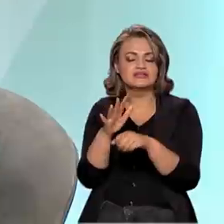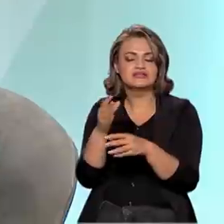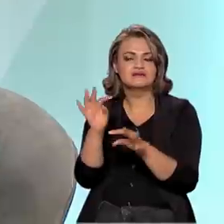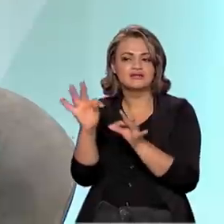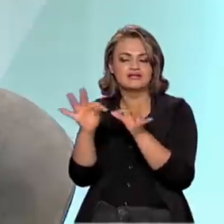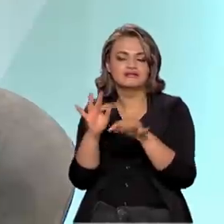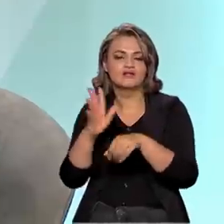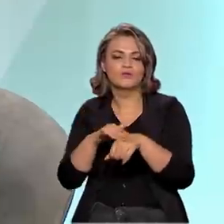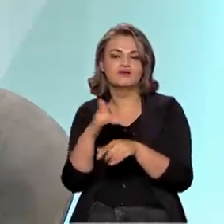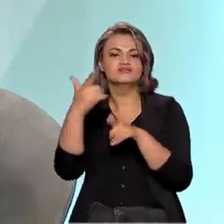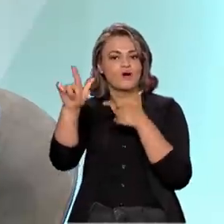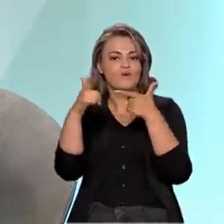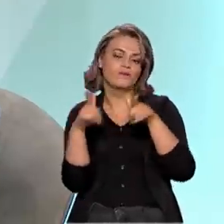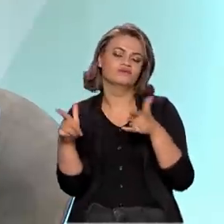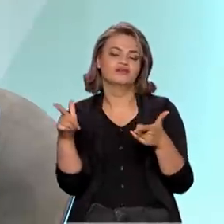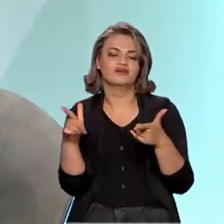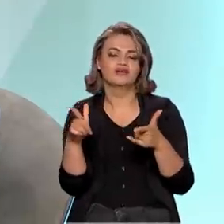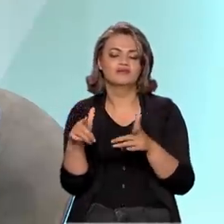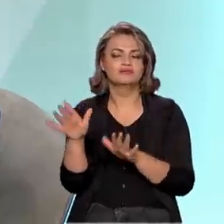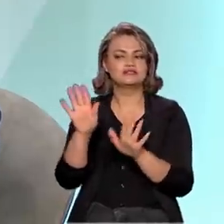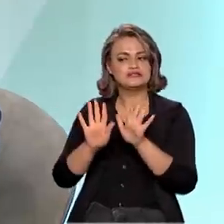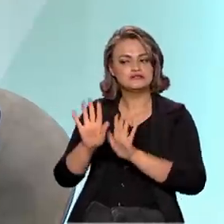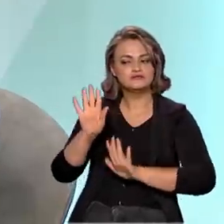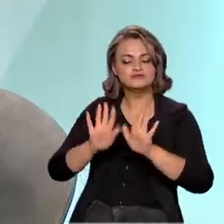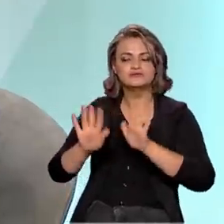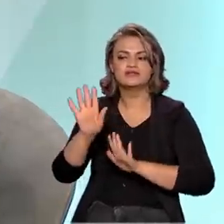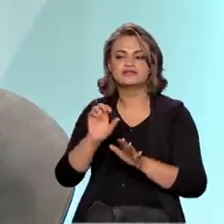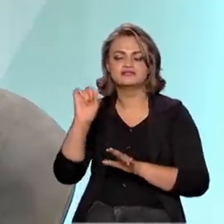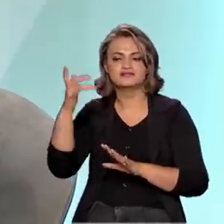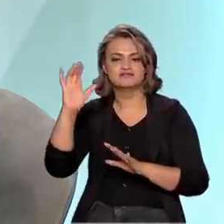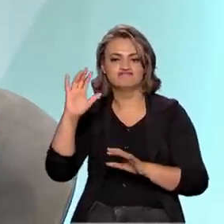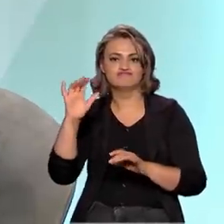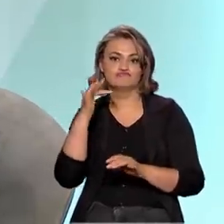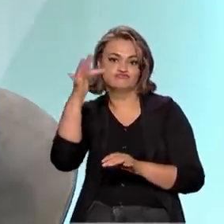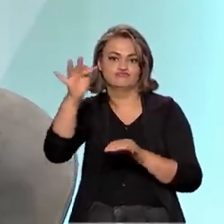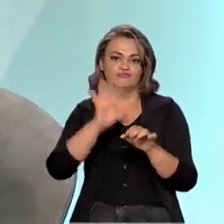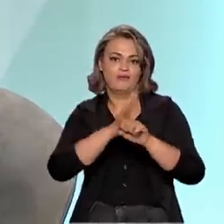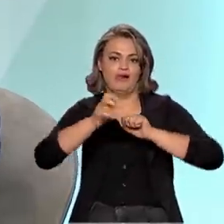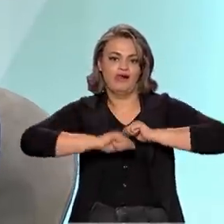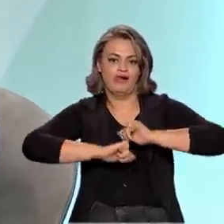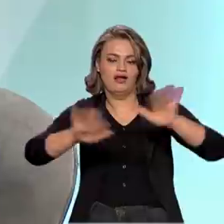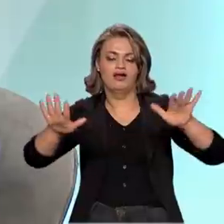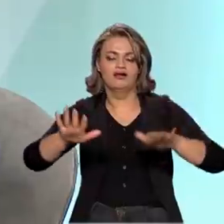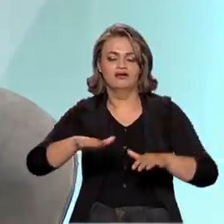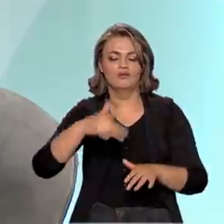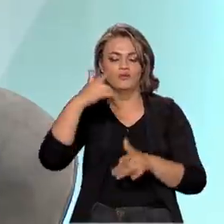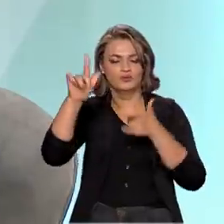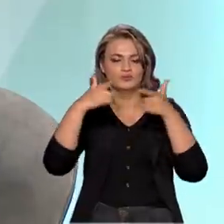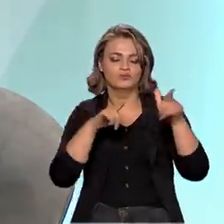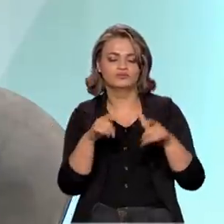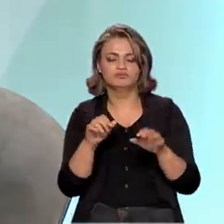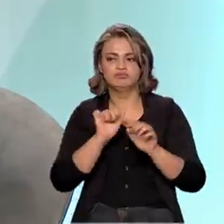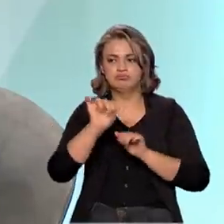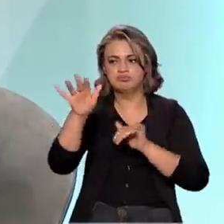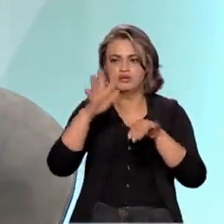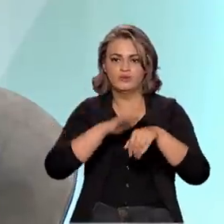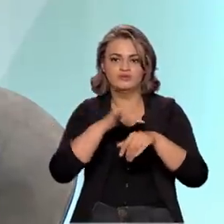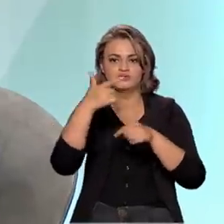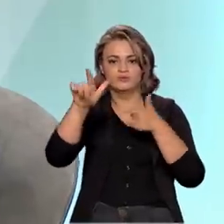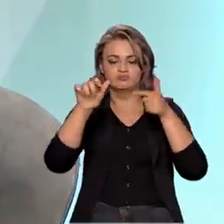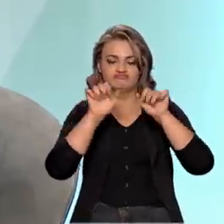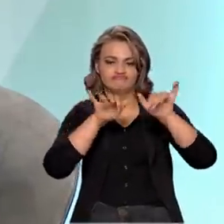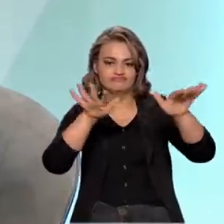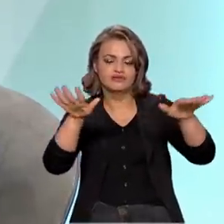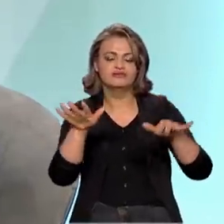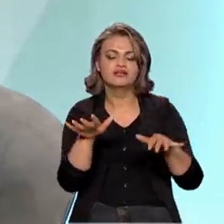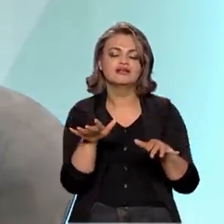a gente vai poder ficar muito mais preparado para outras pandemias que virão. Então, foi todo um trabalho estratégico feito no Ministério,